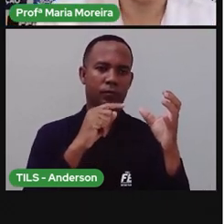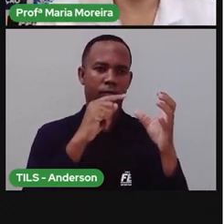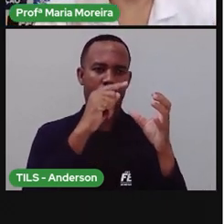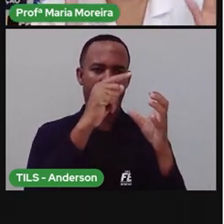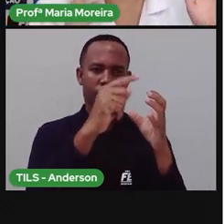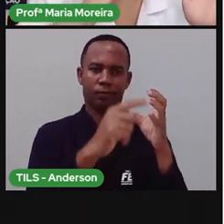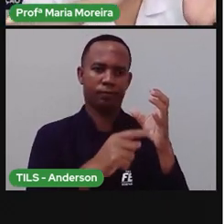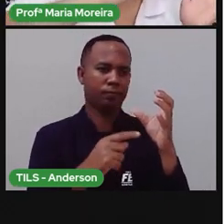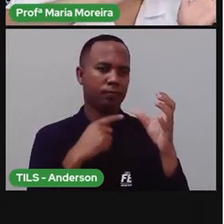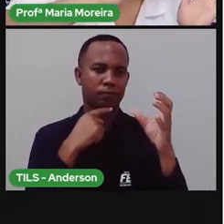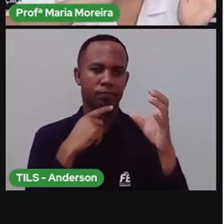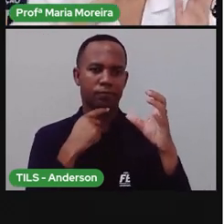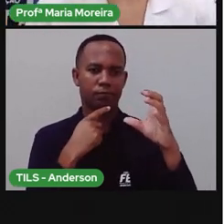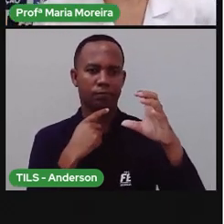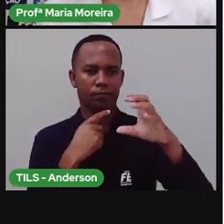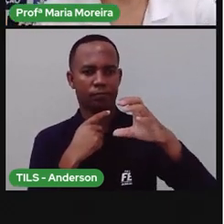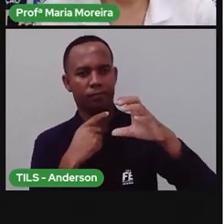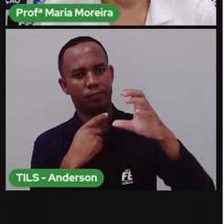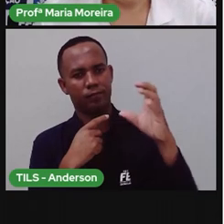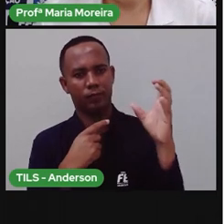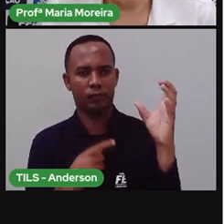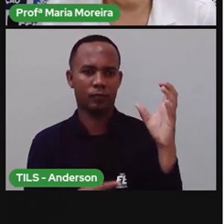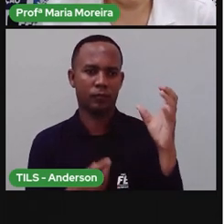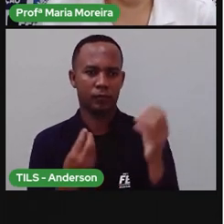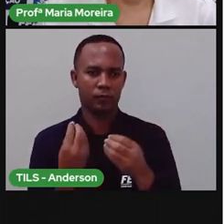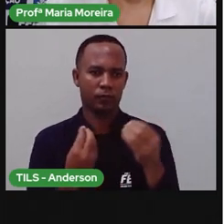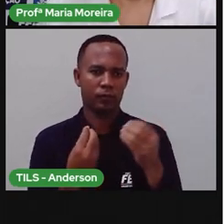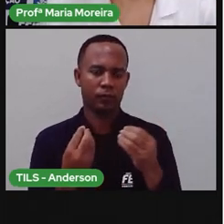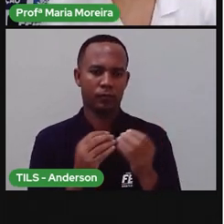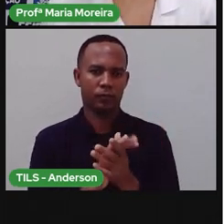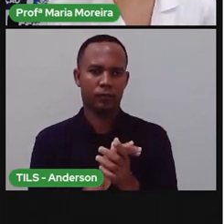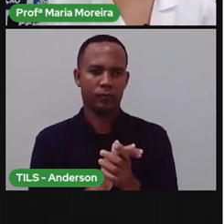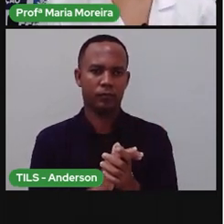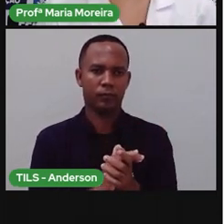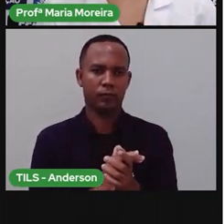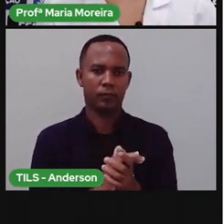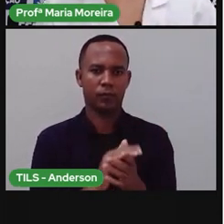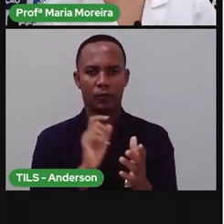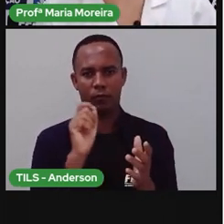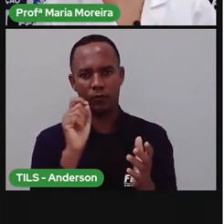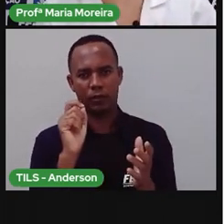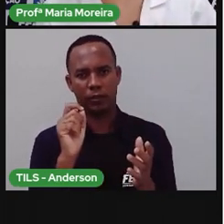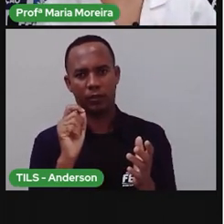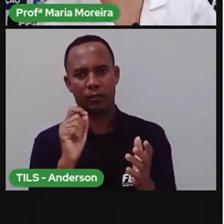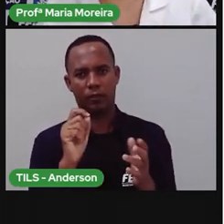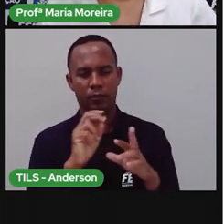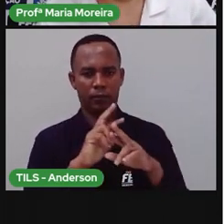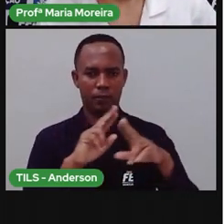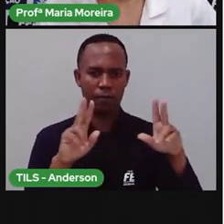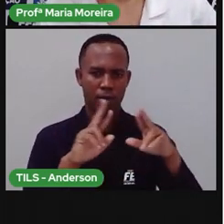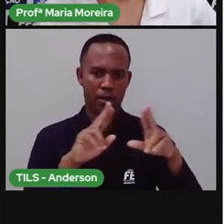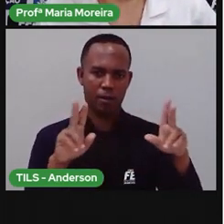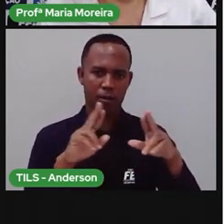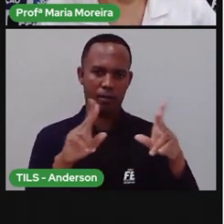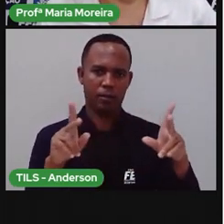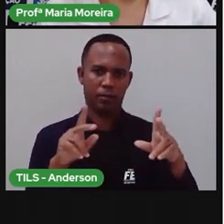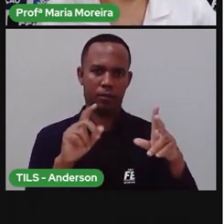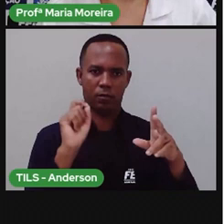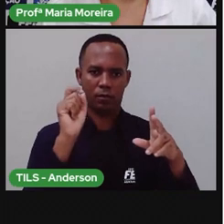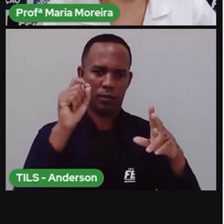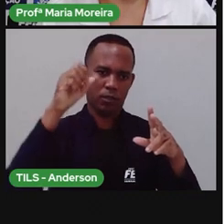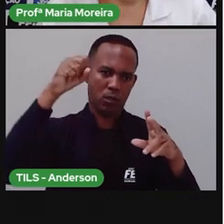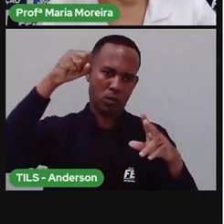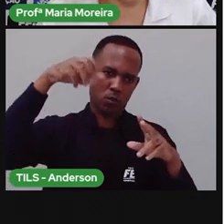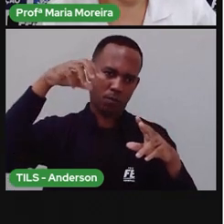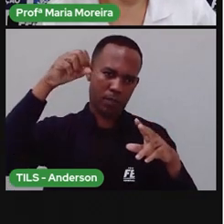reta. Ela fica meio que inclinada. Não é isso? Que provoca uma diferença de iluminação